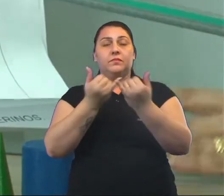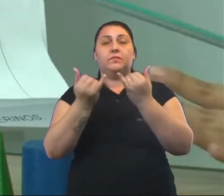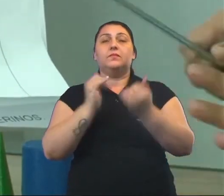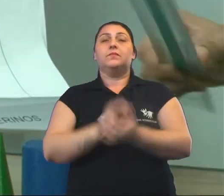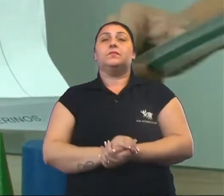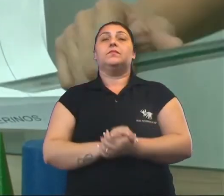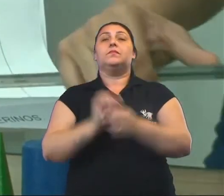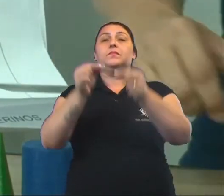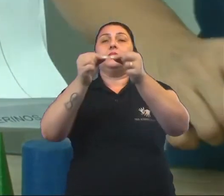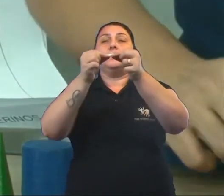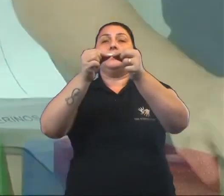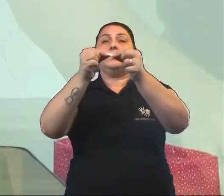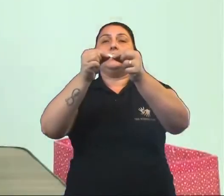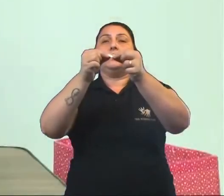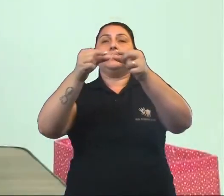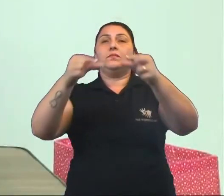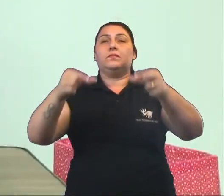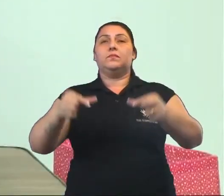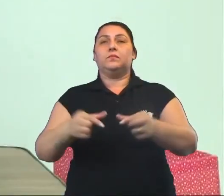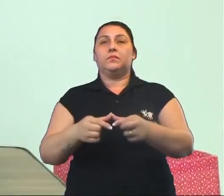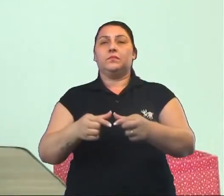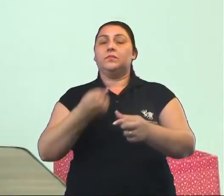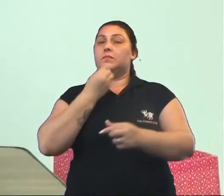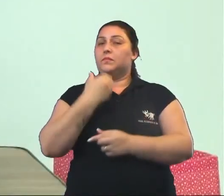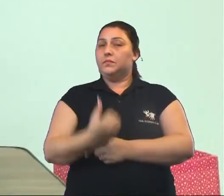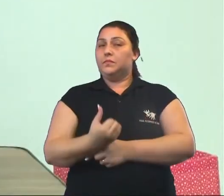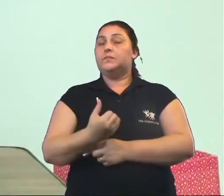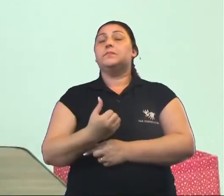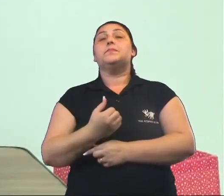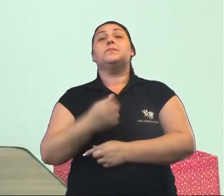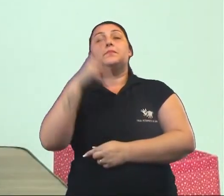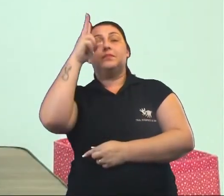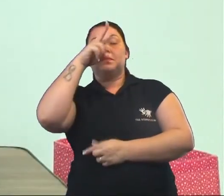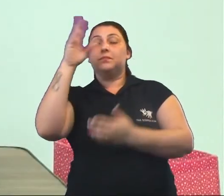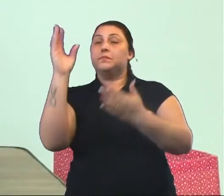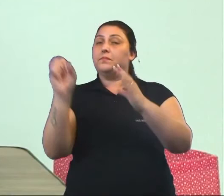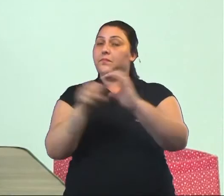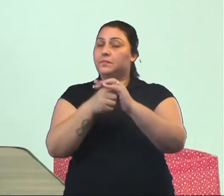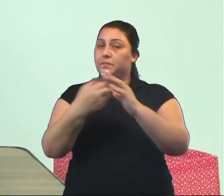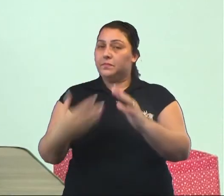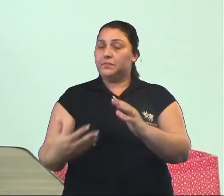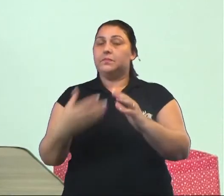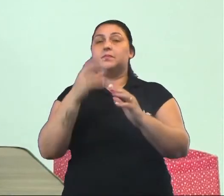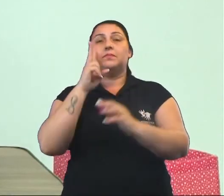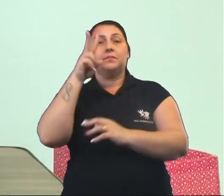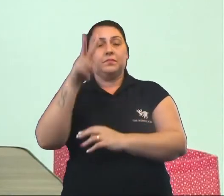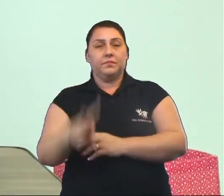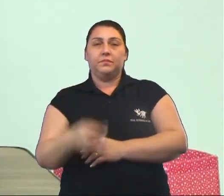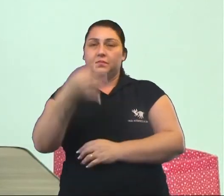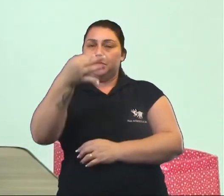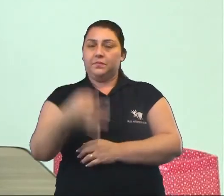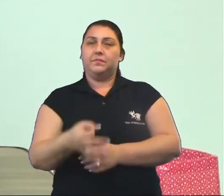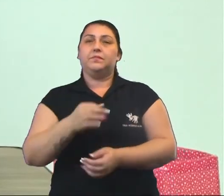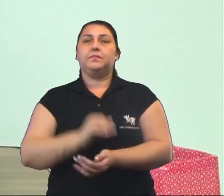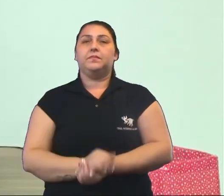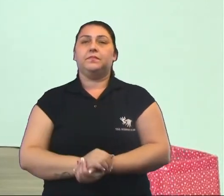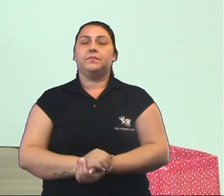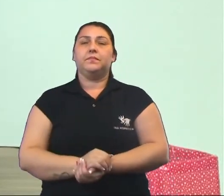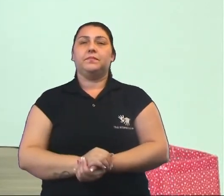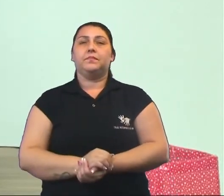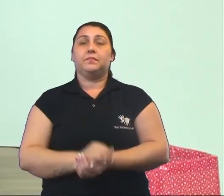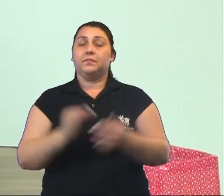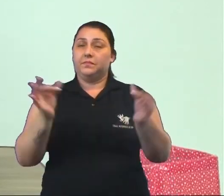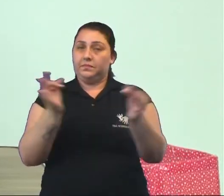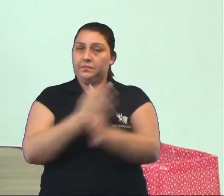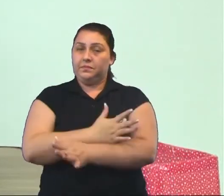de um cone. Tudo bem? Para isso você precisa relembrar as características que acabamos de ver, certo? Vamos lá,